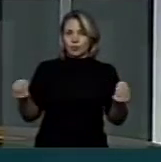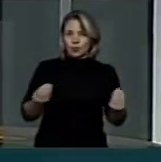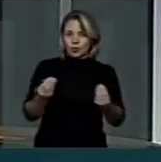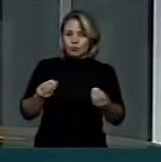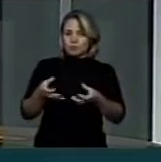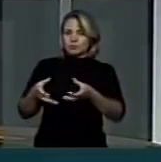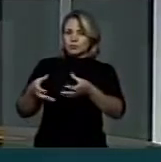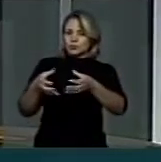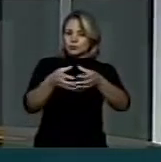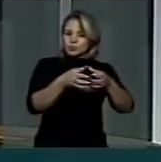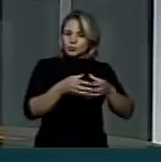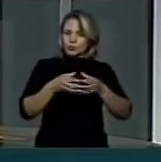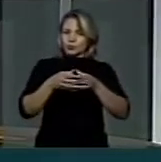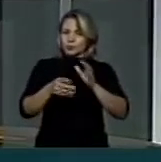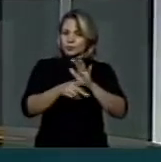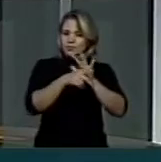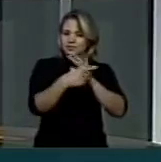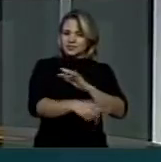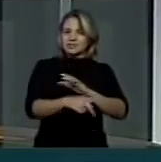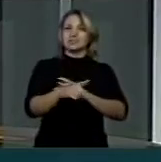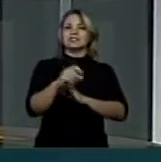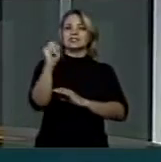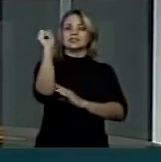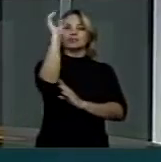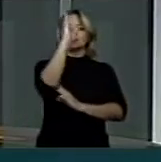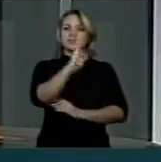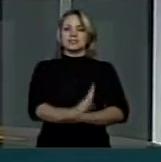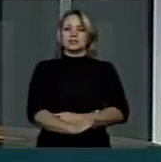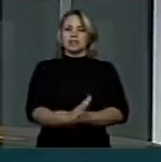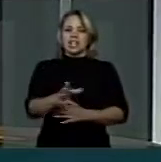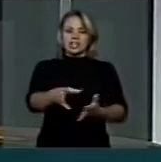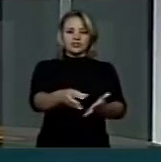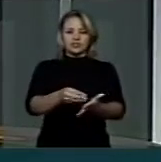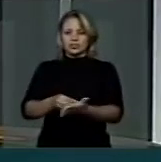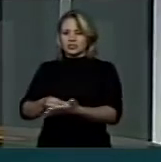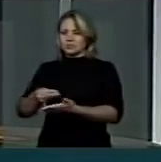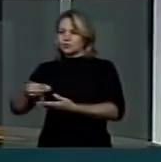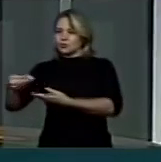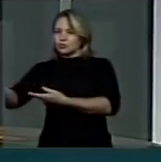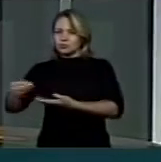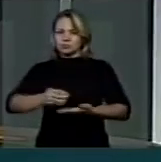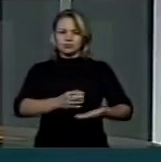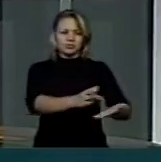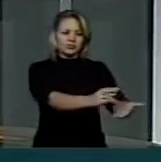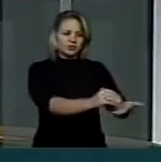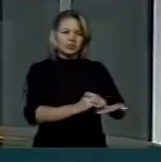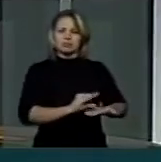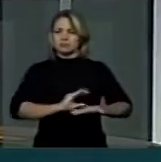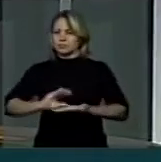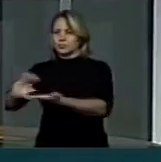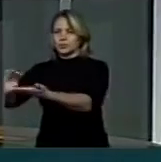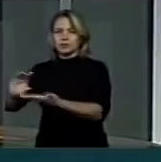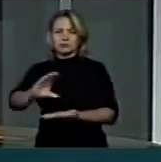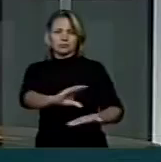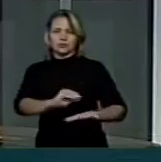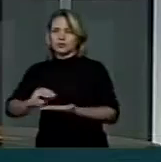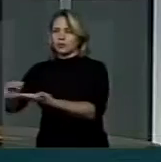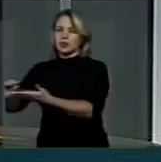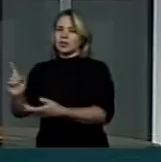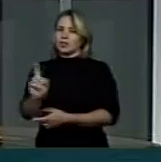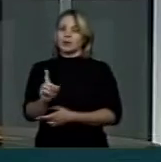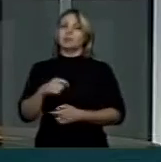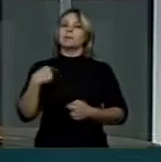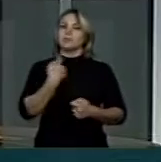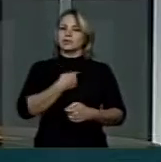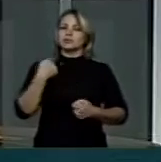que compõem uma federação. Não é tirando de um e passando para o outro que nós poderemos cumprir